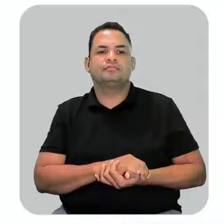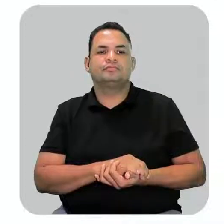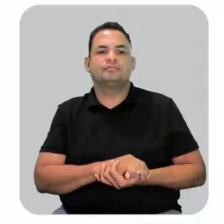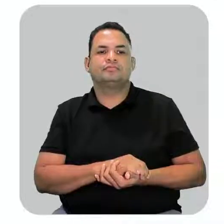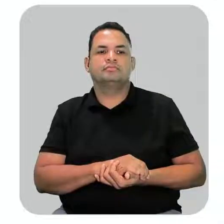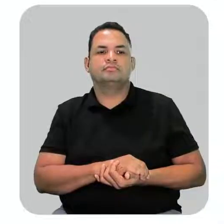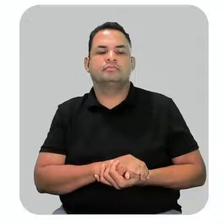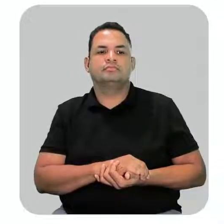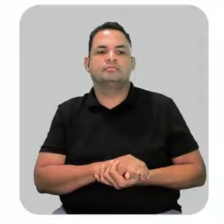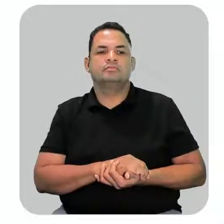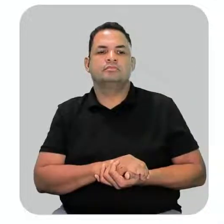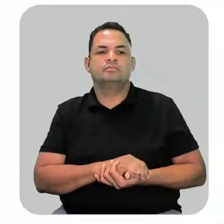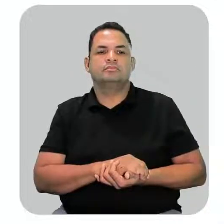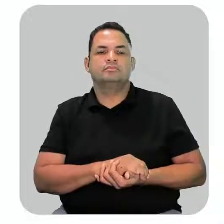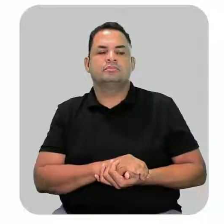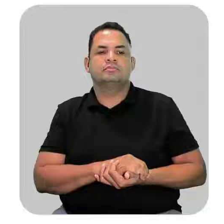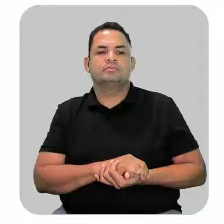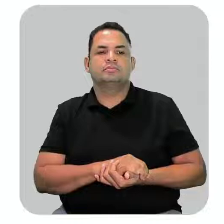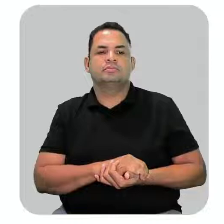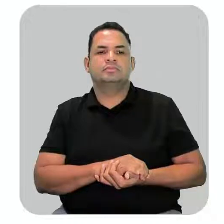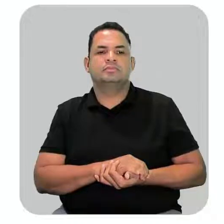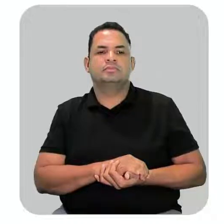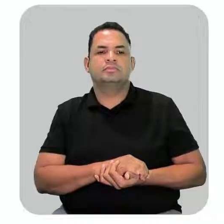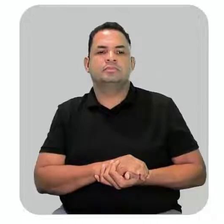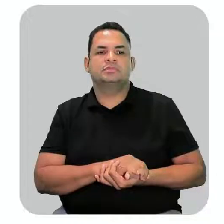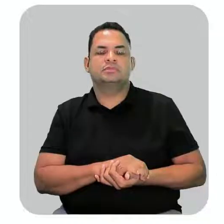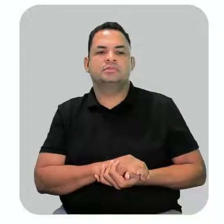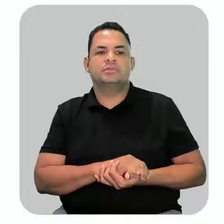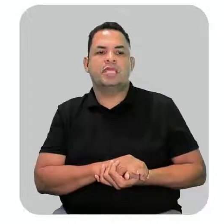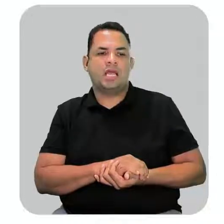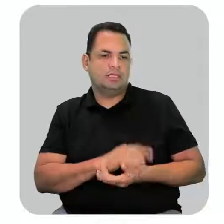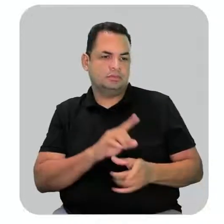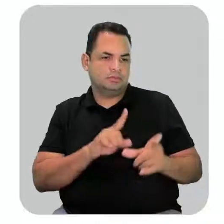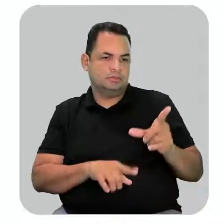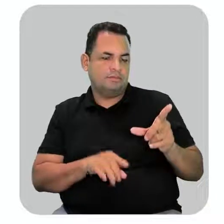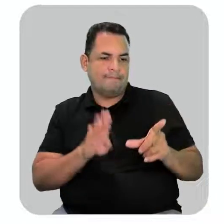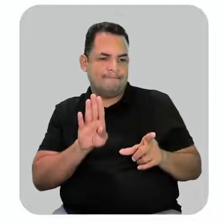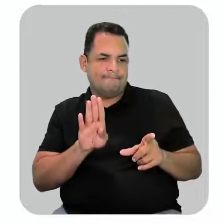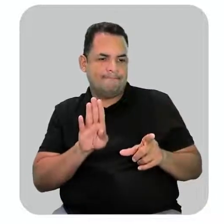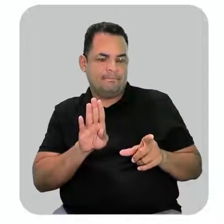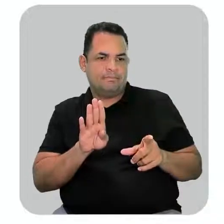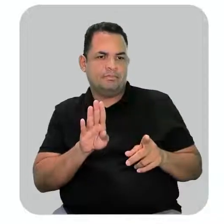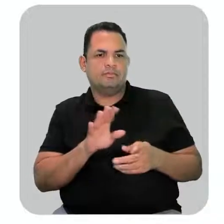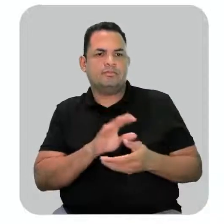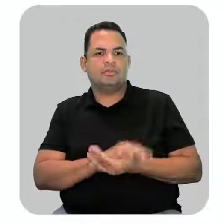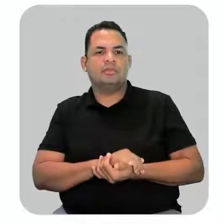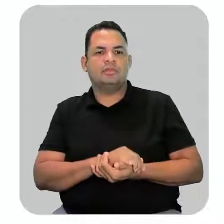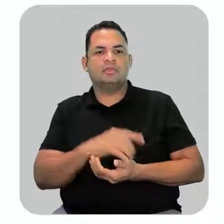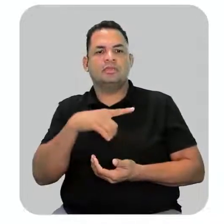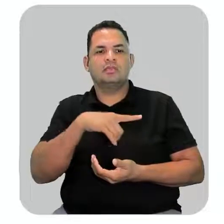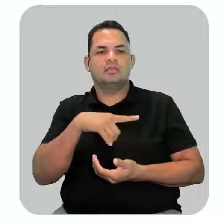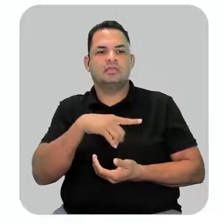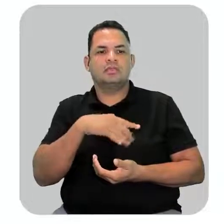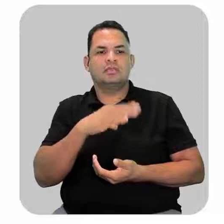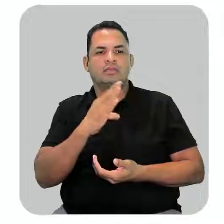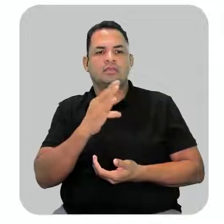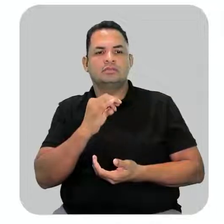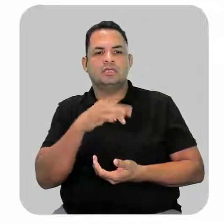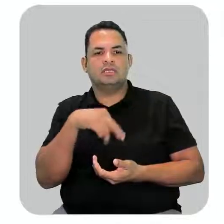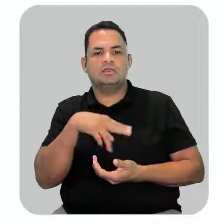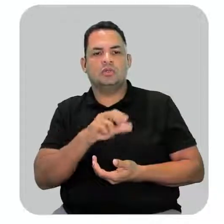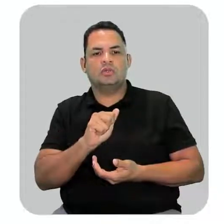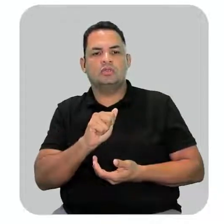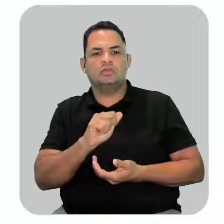aqui. Como a alternativa correta, a gente tem que é a letra B. Ele tem cetona